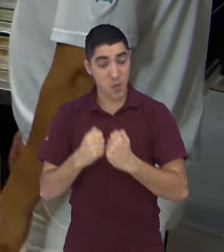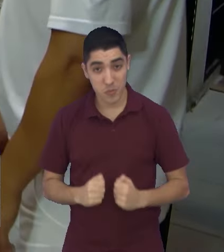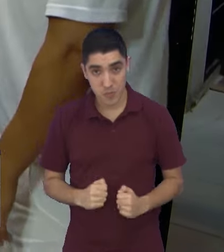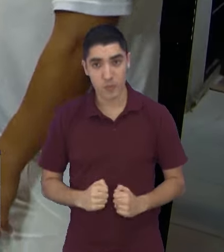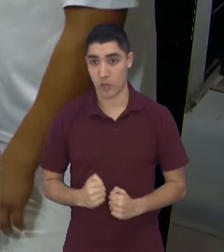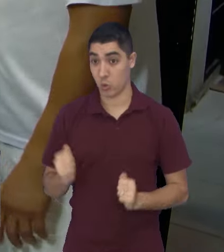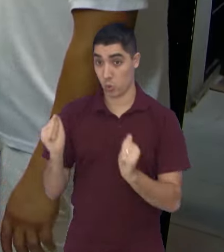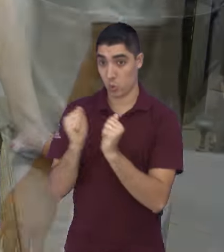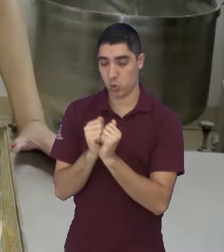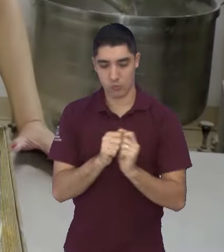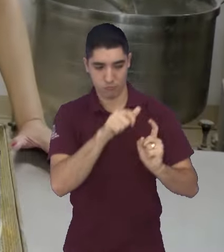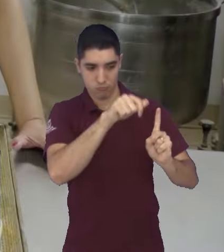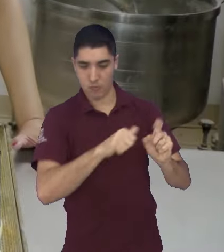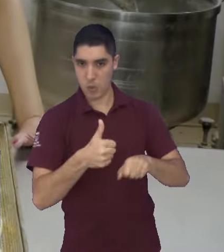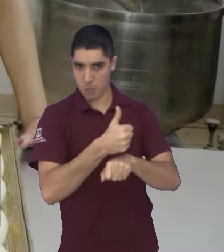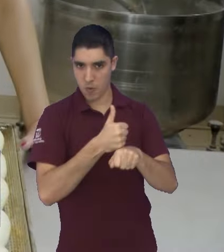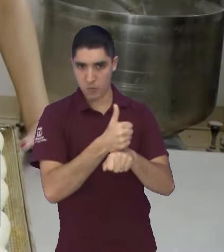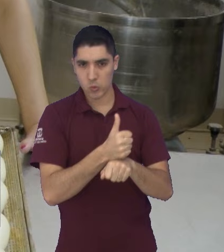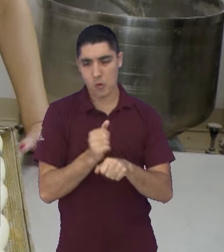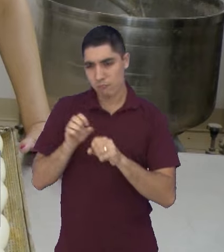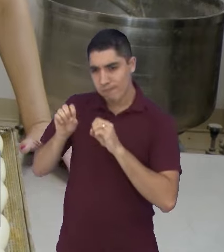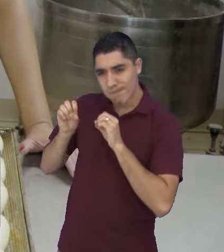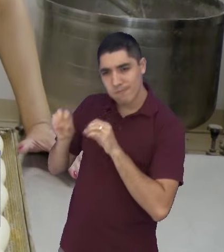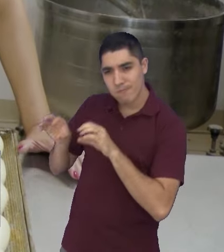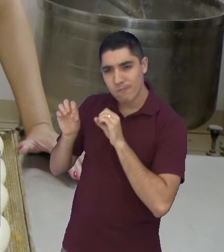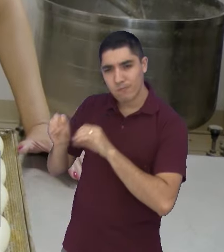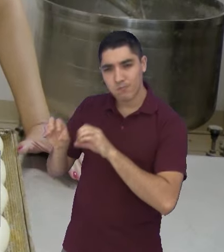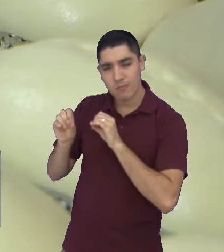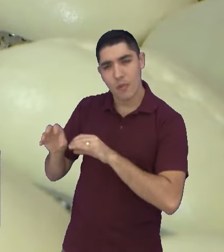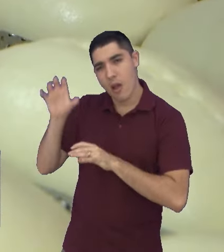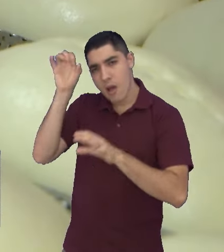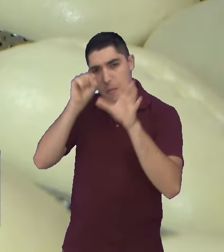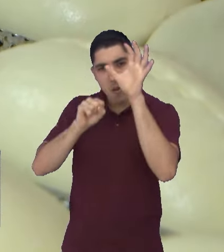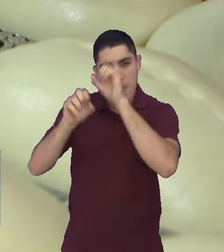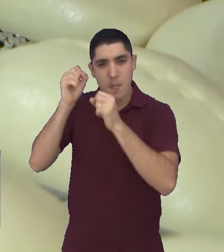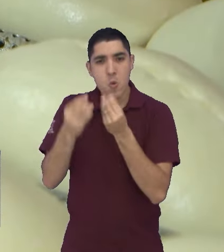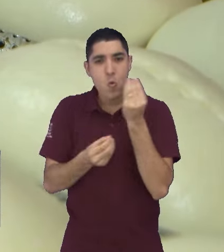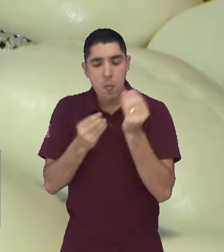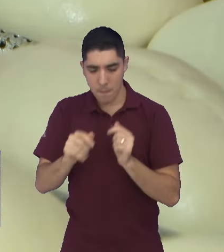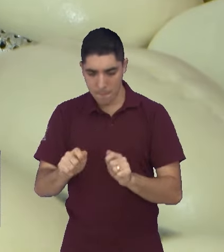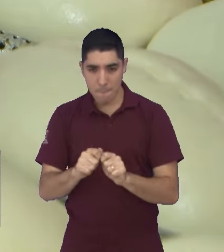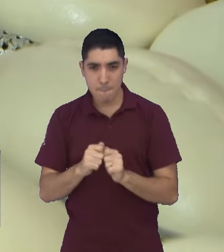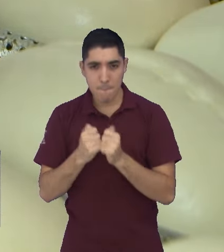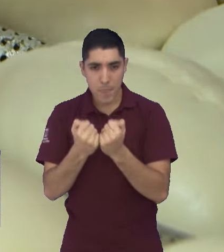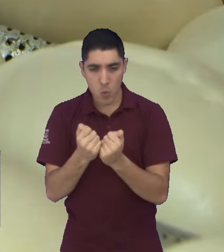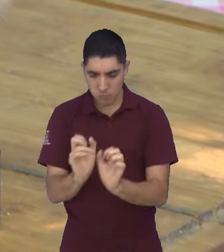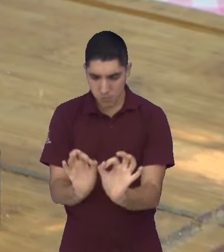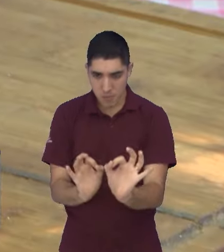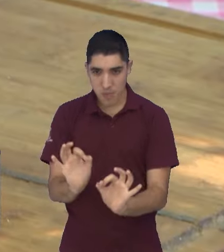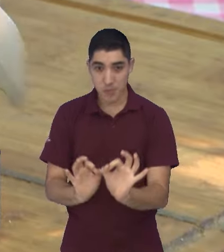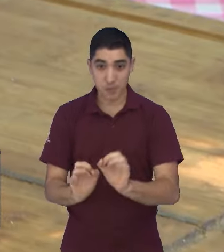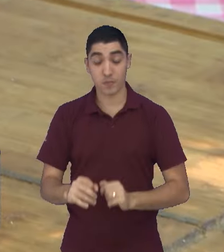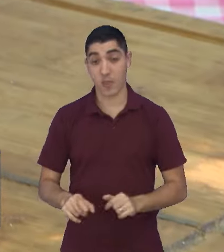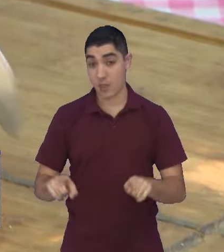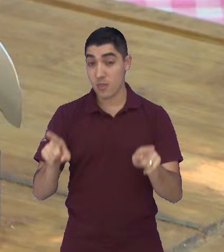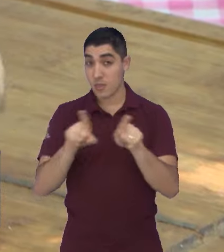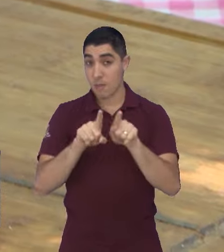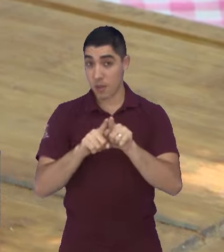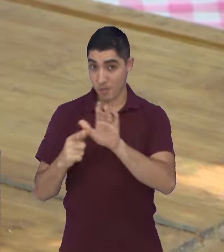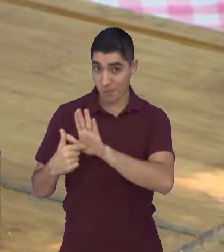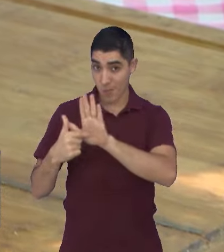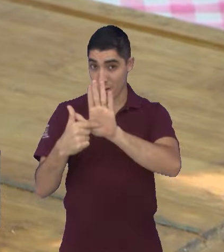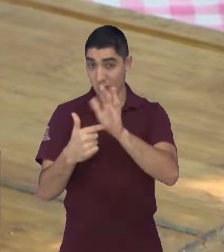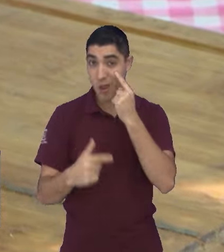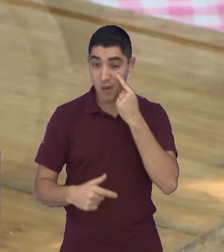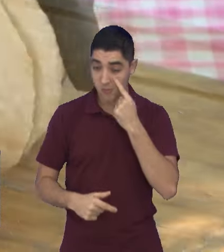um experiente profissional, acompanhou o passo a passo do processo de fabricação do pão francês do dia a dia. E ainda você vai ver